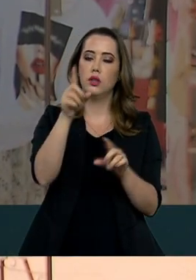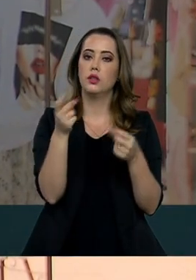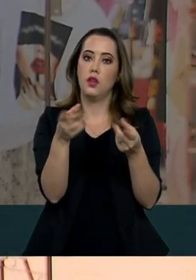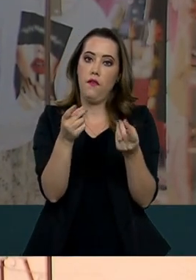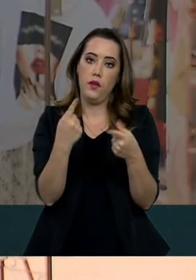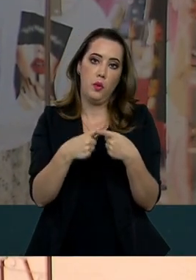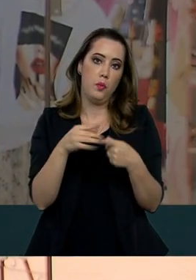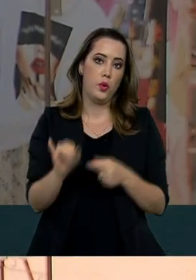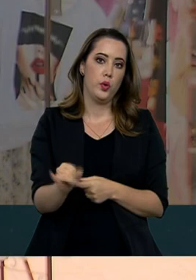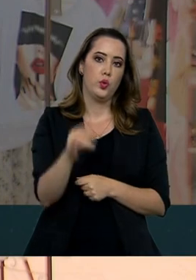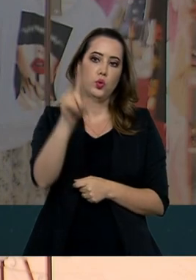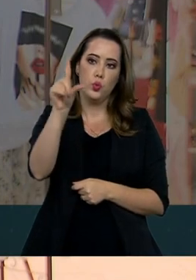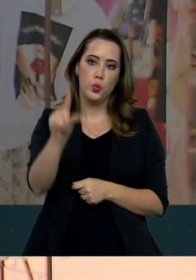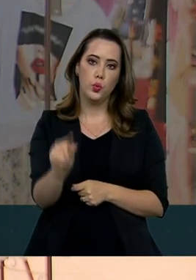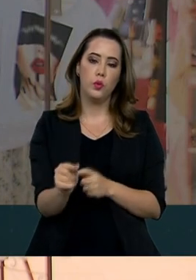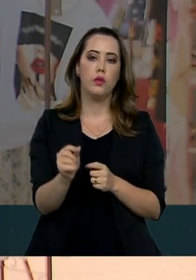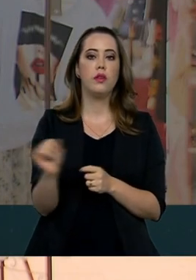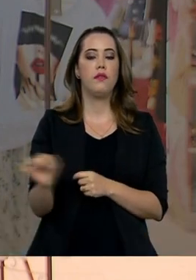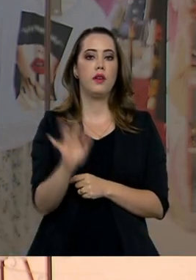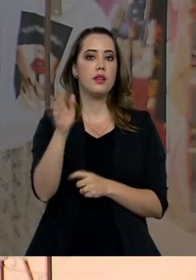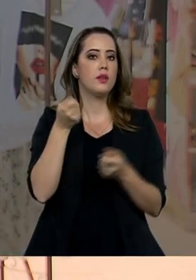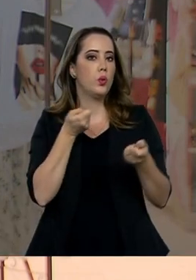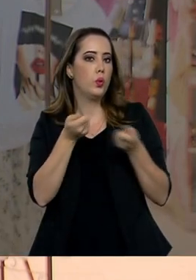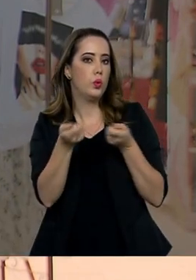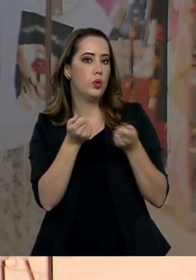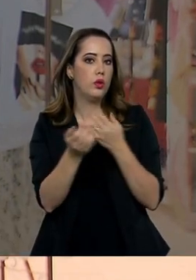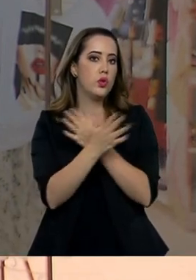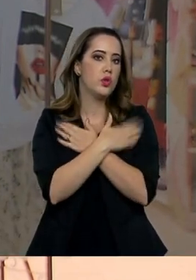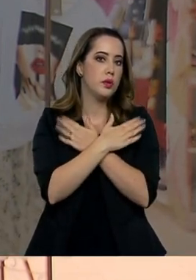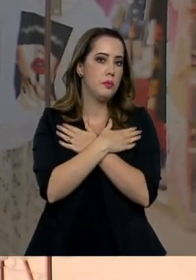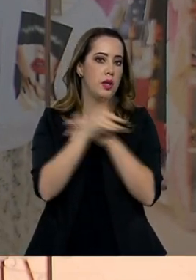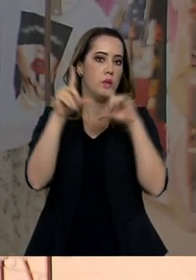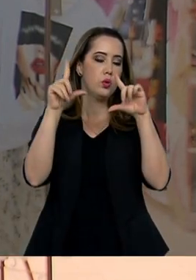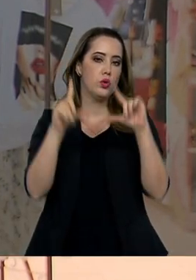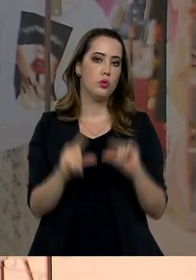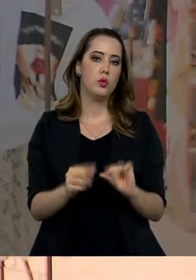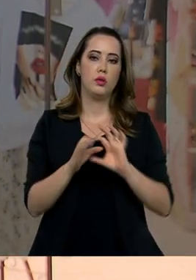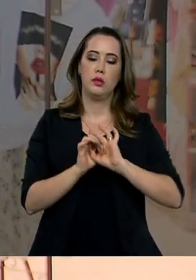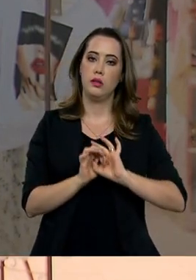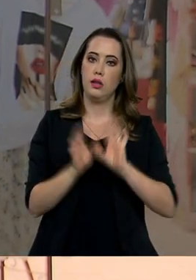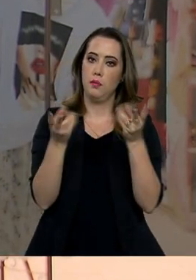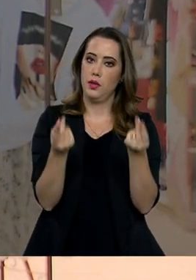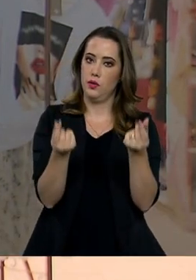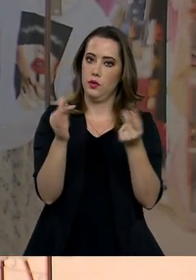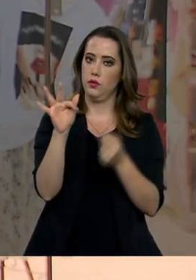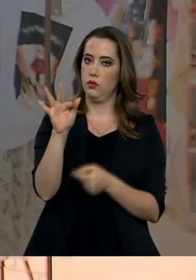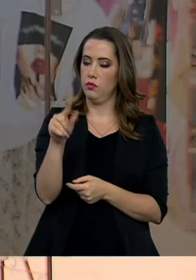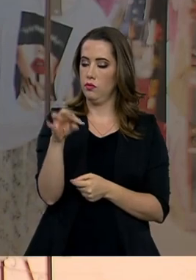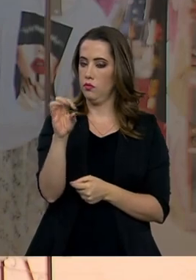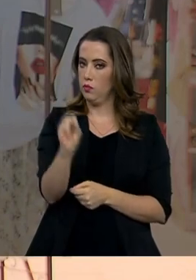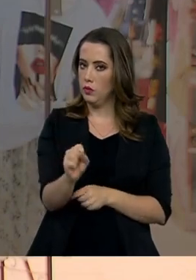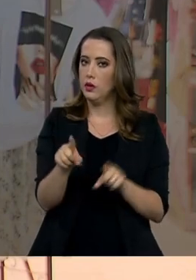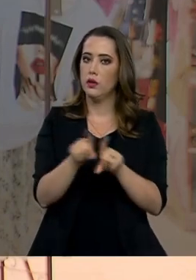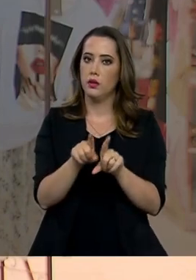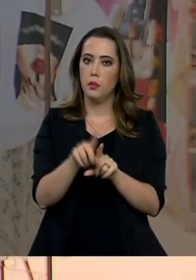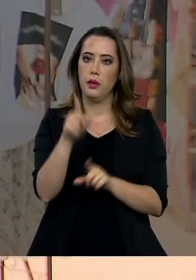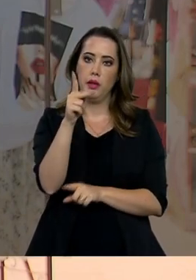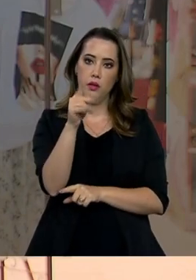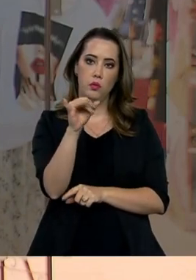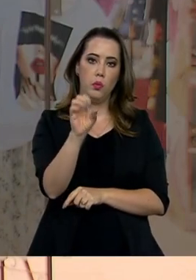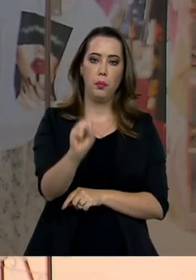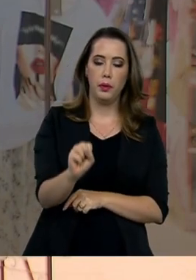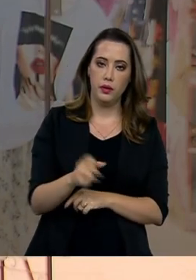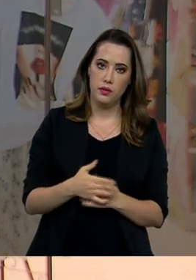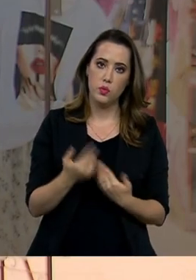patamar da história, inflação controlada, desemprego em queda e a liberação de dinheiro do FGTS e do PIS-PASEP.